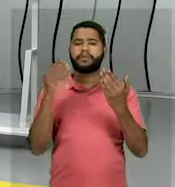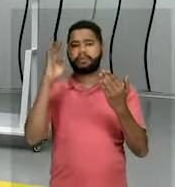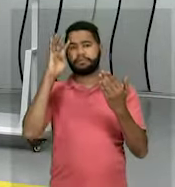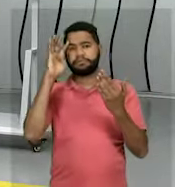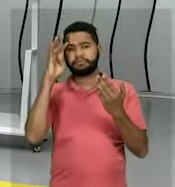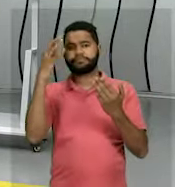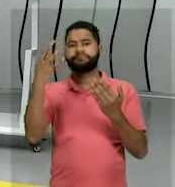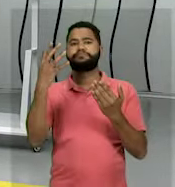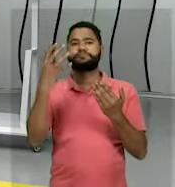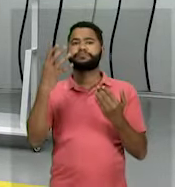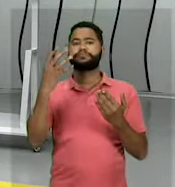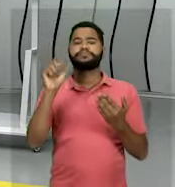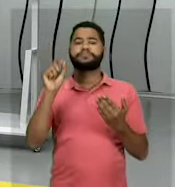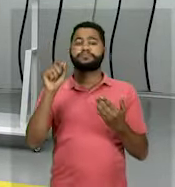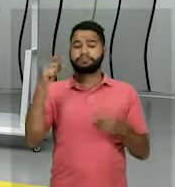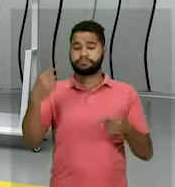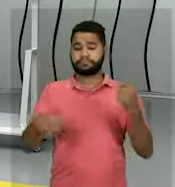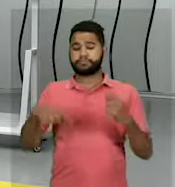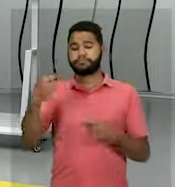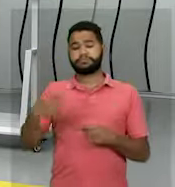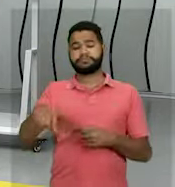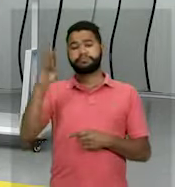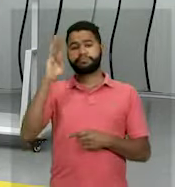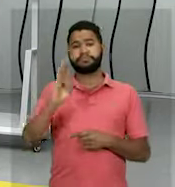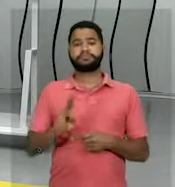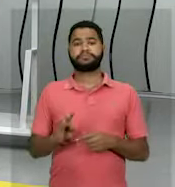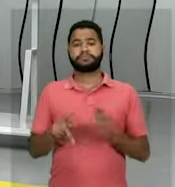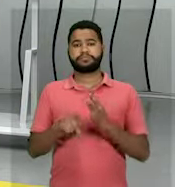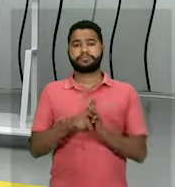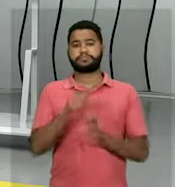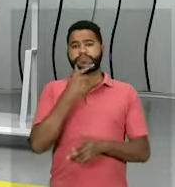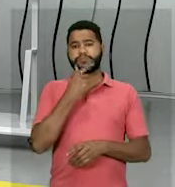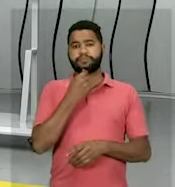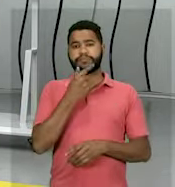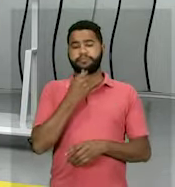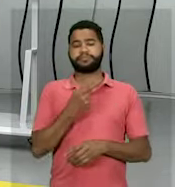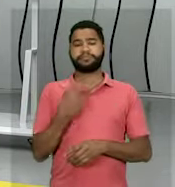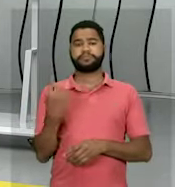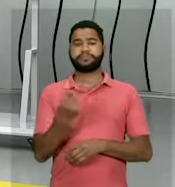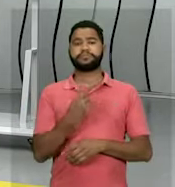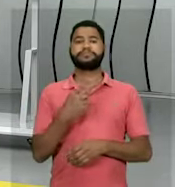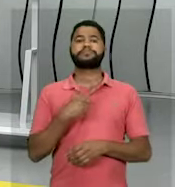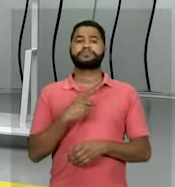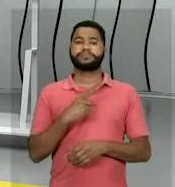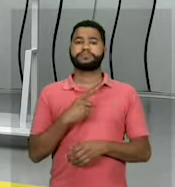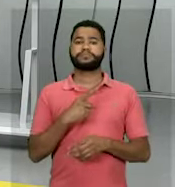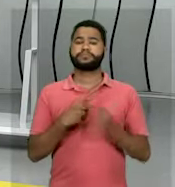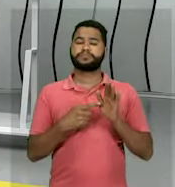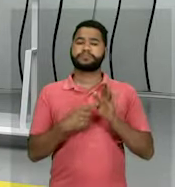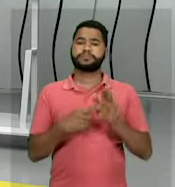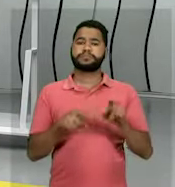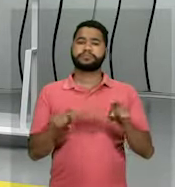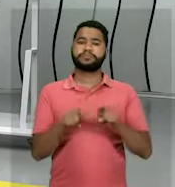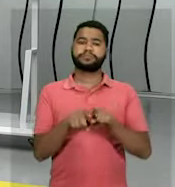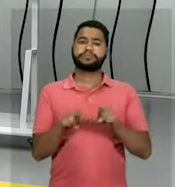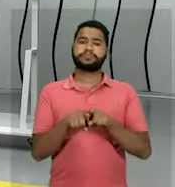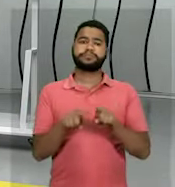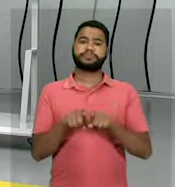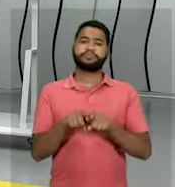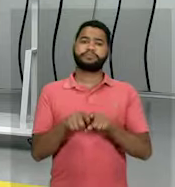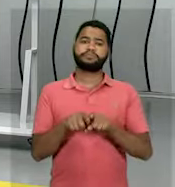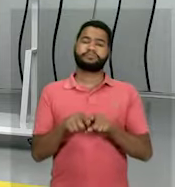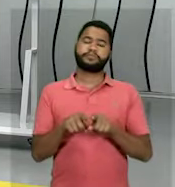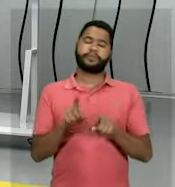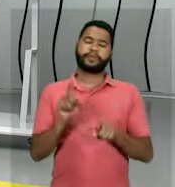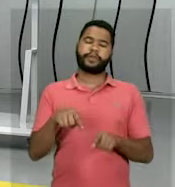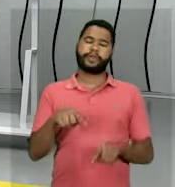politicamente falando, no Brasil, a figura masculina. Então, nós vamos ter aí também essa questão patriarcal,